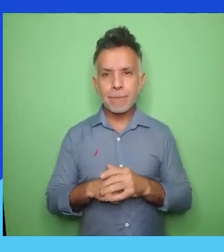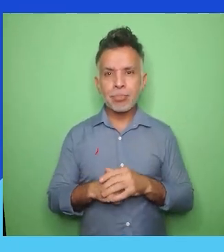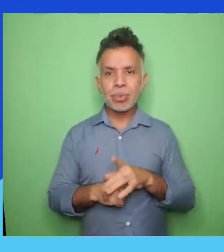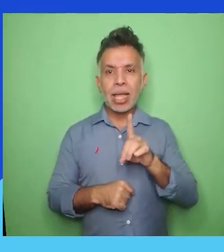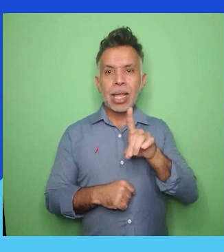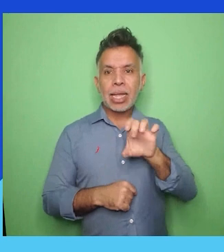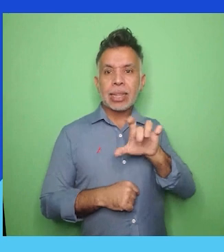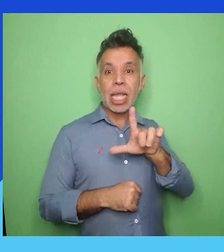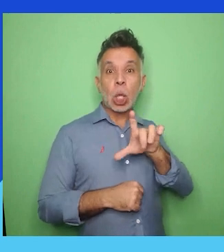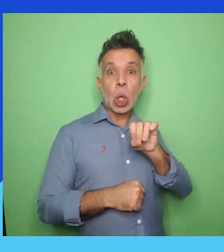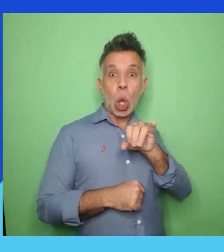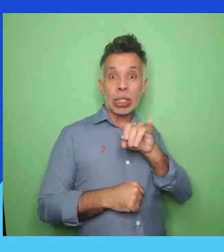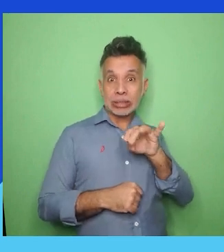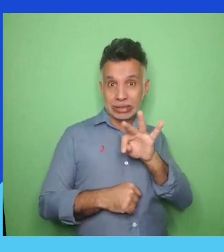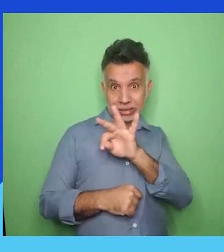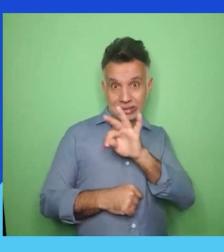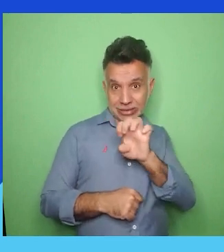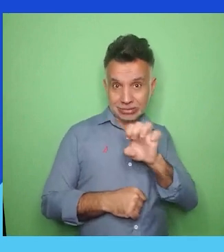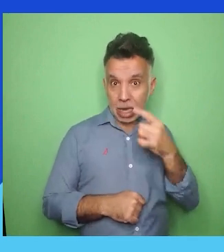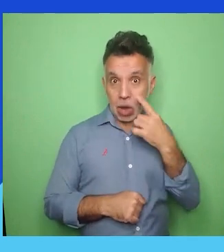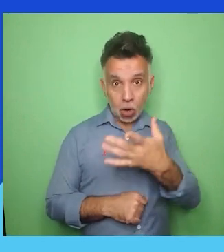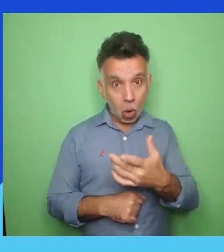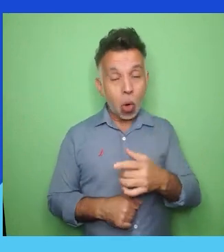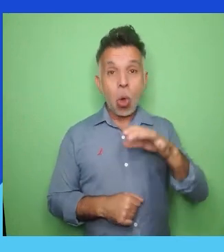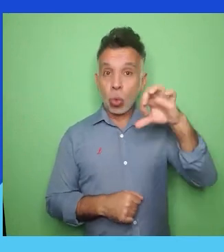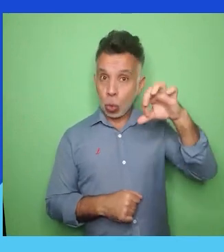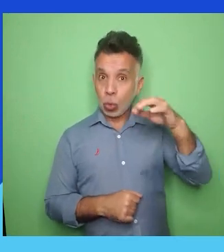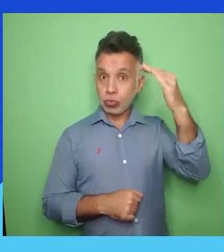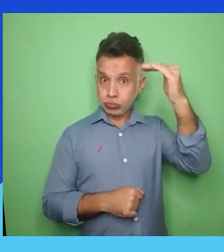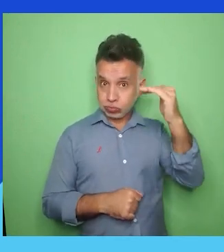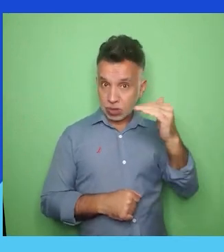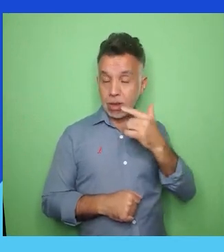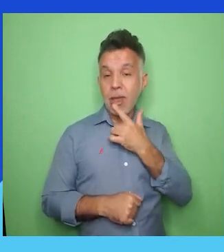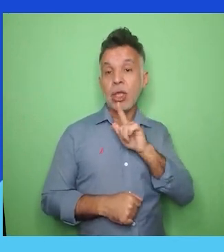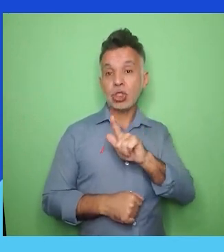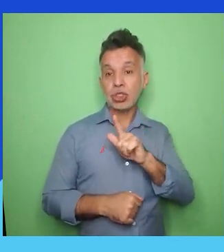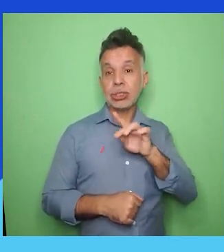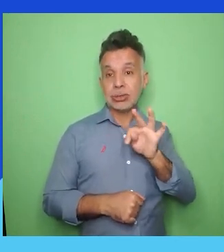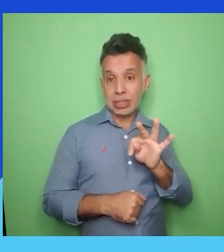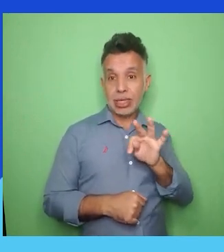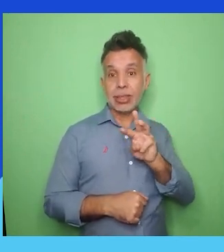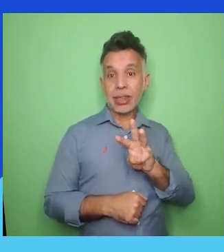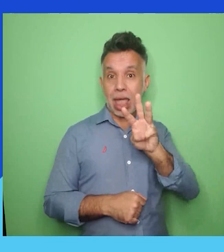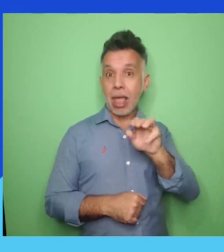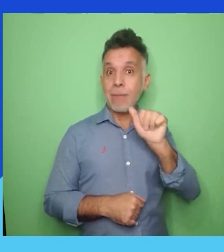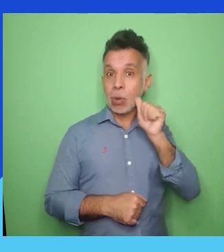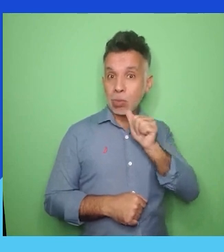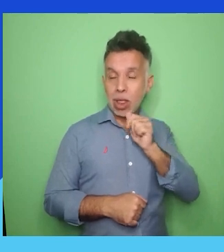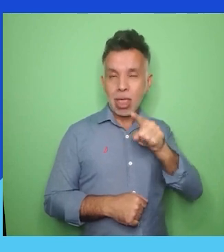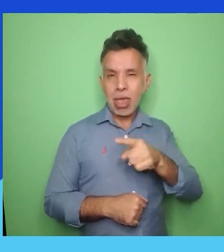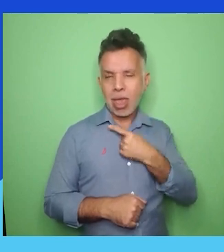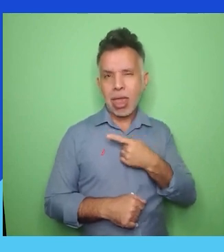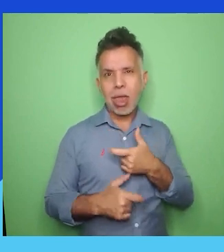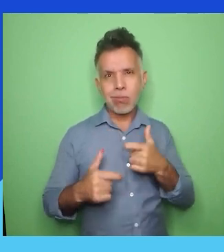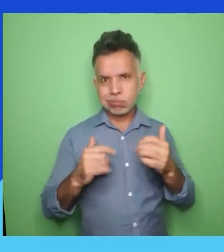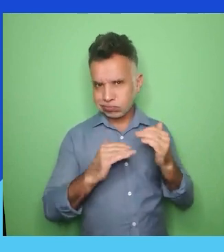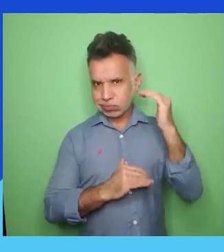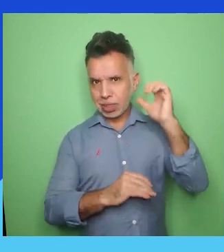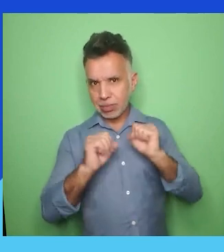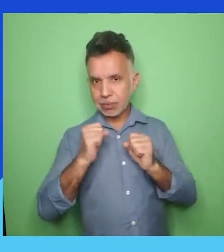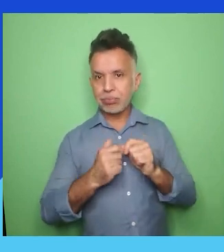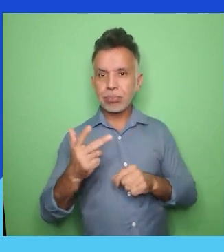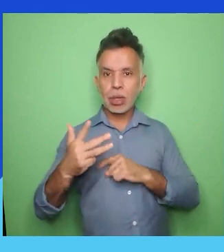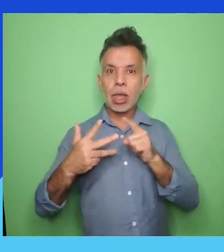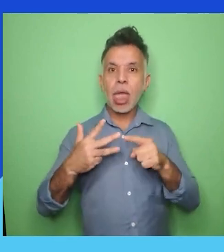ranking GPTW Mulher. Categoria Grande Porte. Em oitavo lugar, Magazine